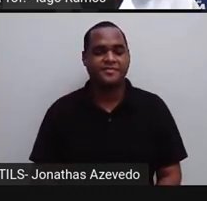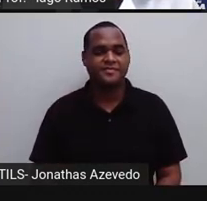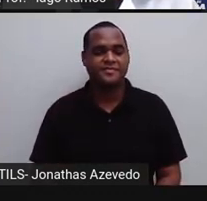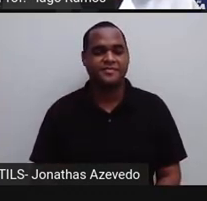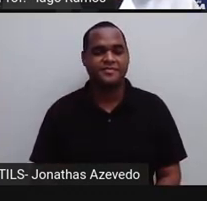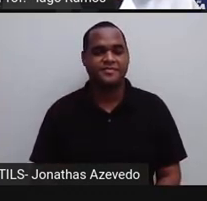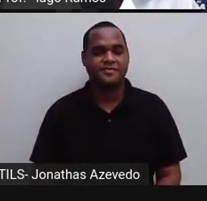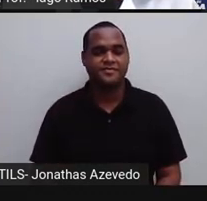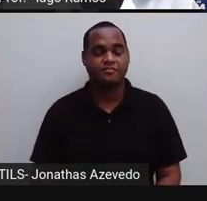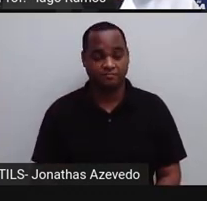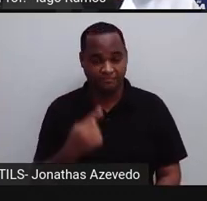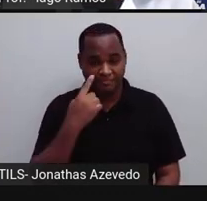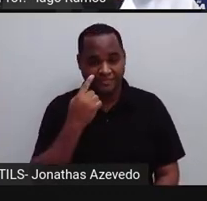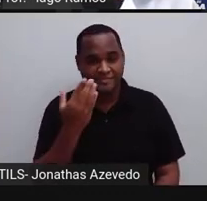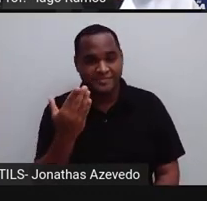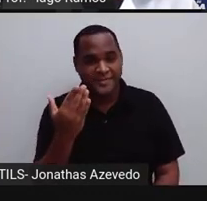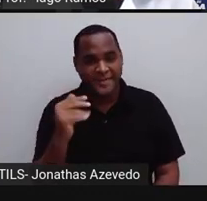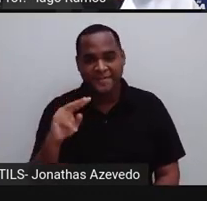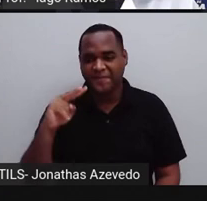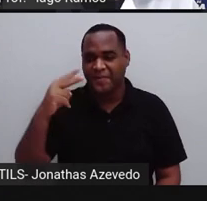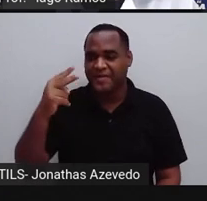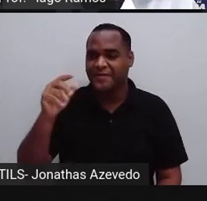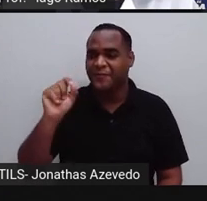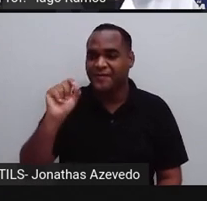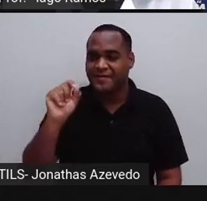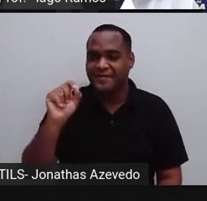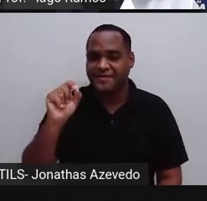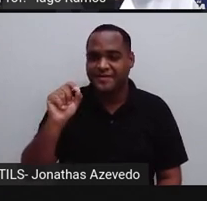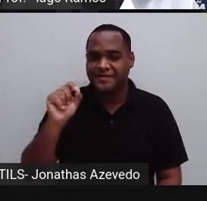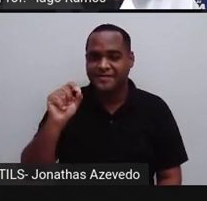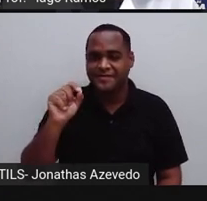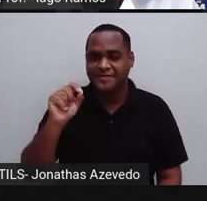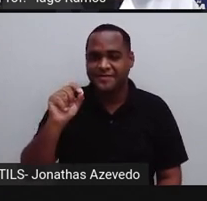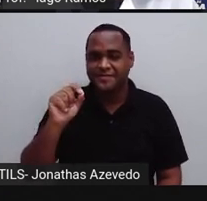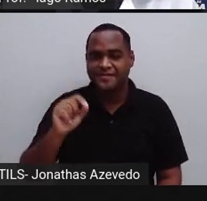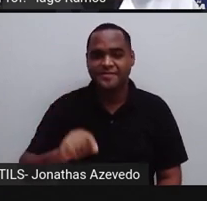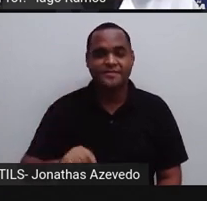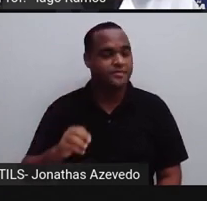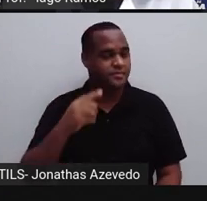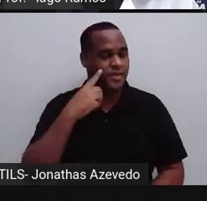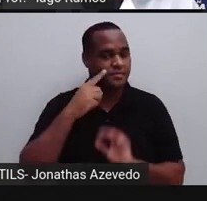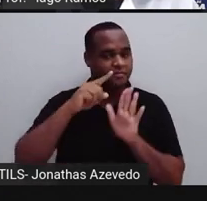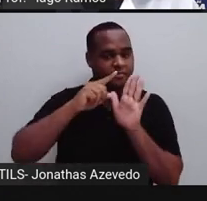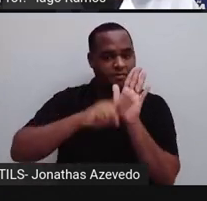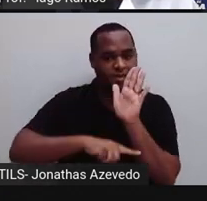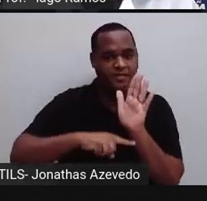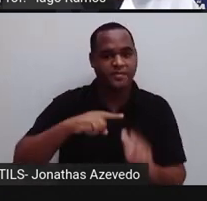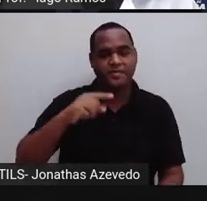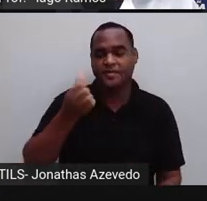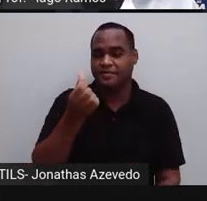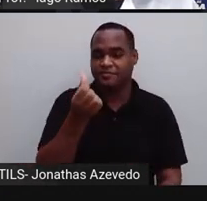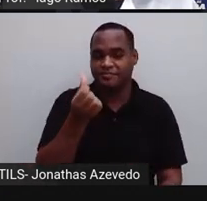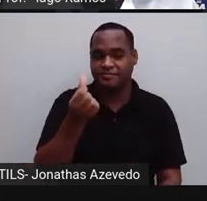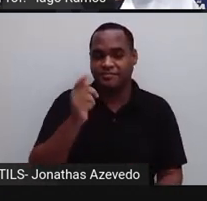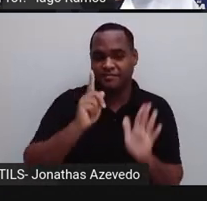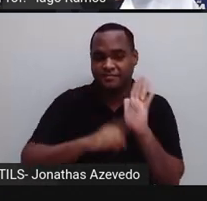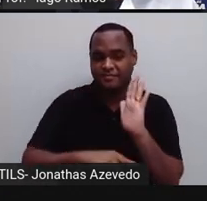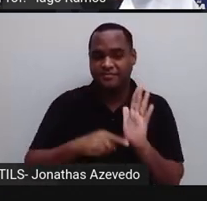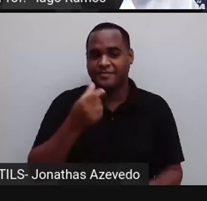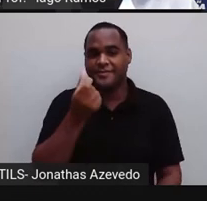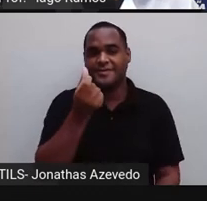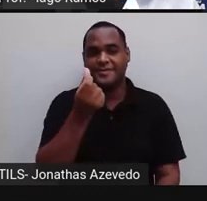a gente tem o expoente que vai ser menos, né, menos 6, tá bom?